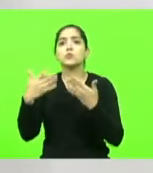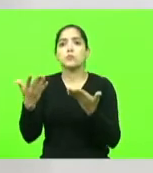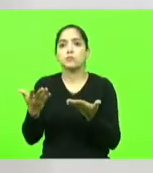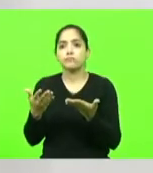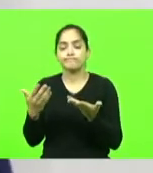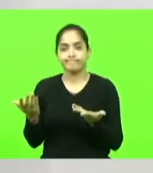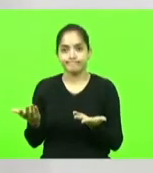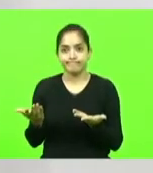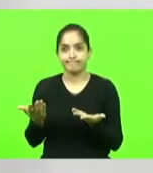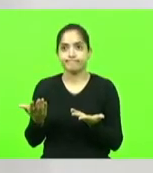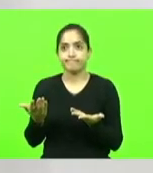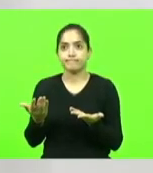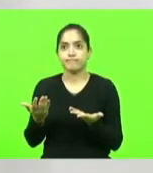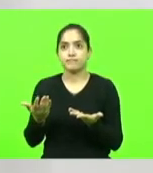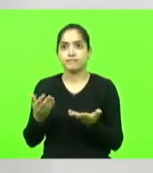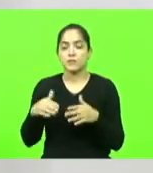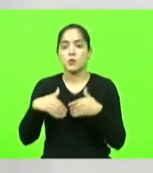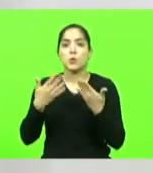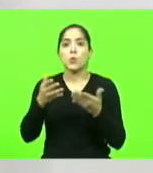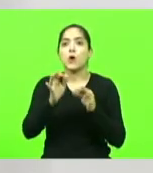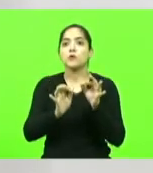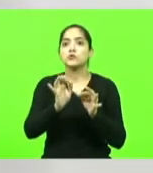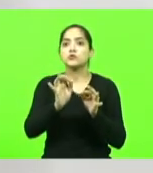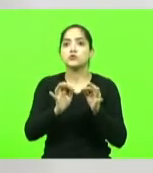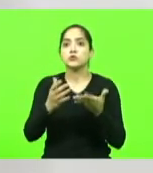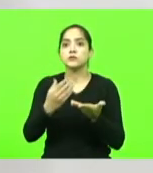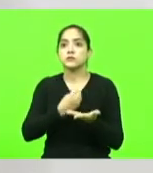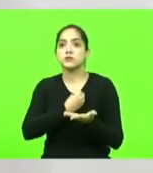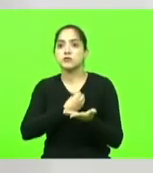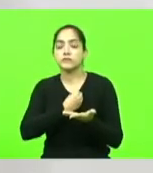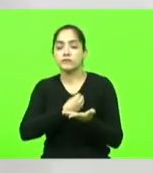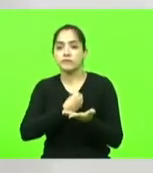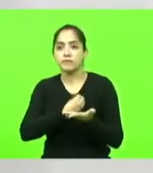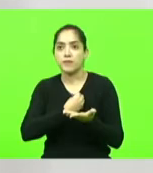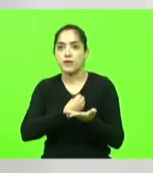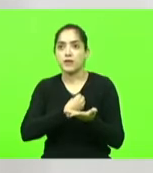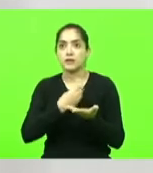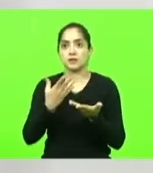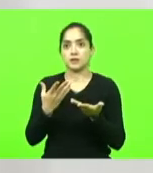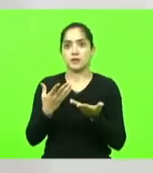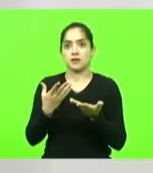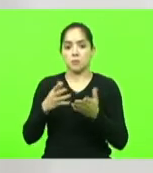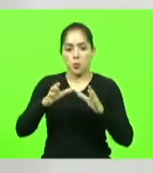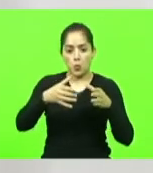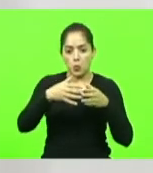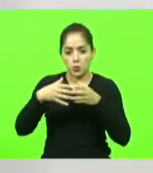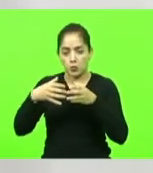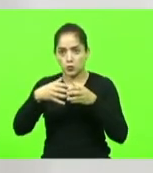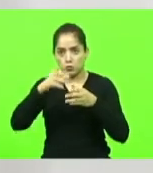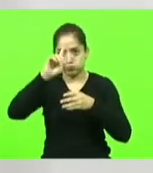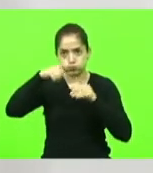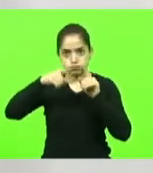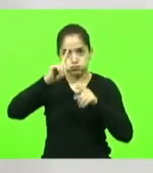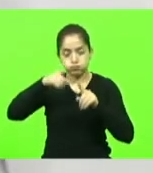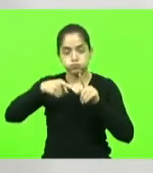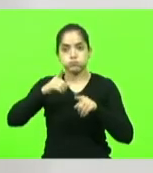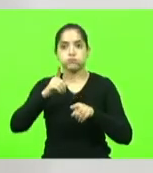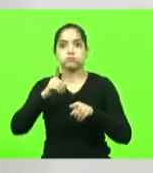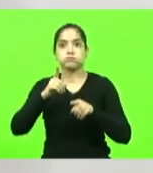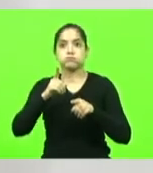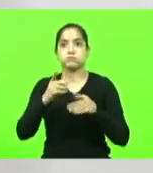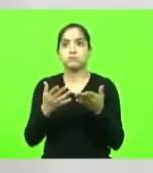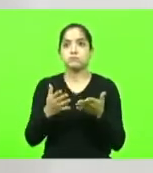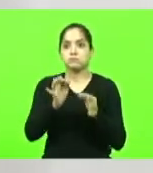que justiça é essa que nós estamos vivendo uma máfia da toga uma ditadura judicial algo